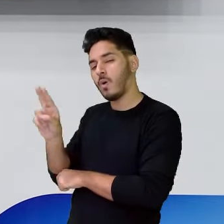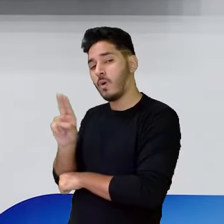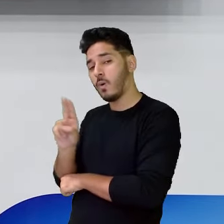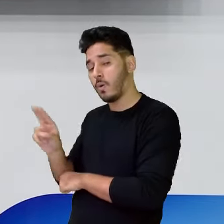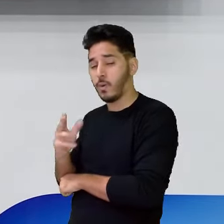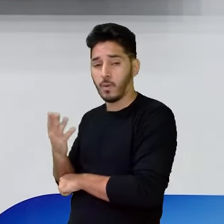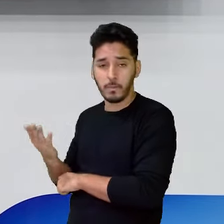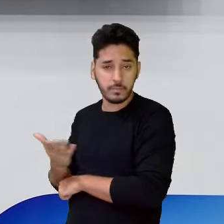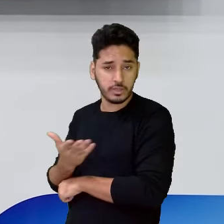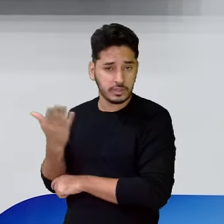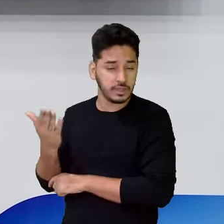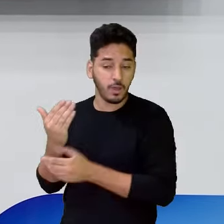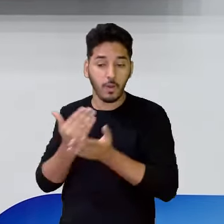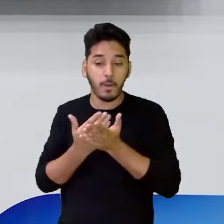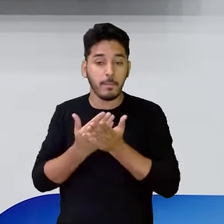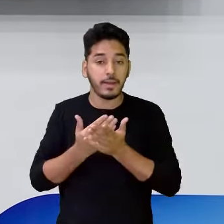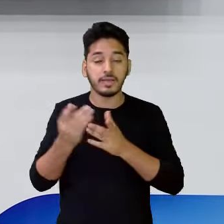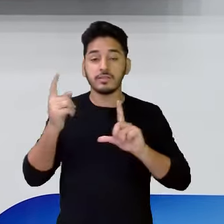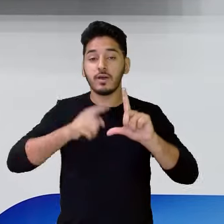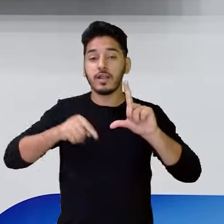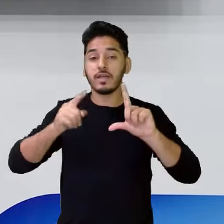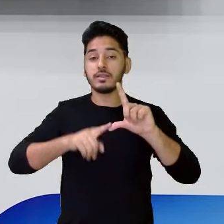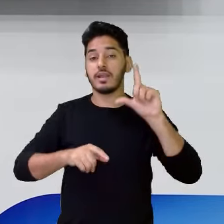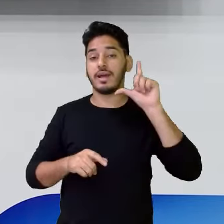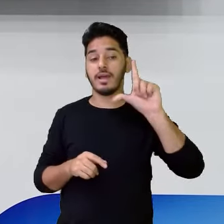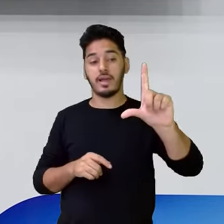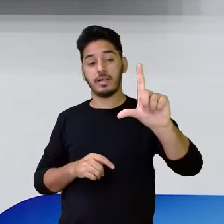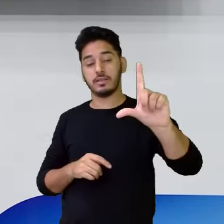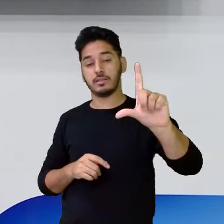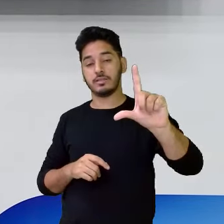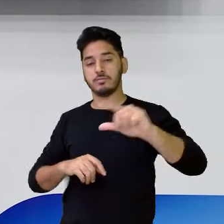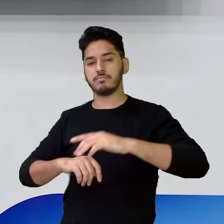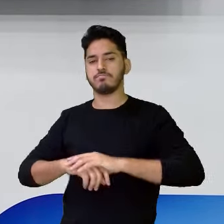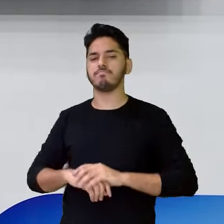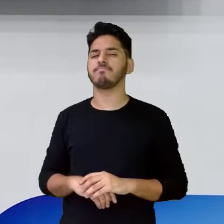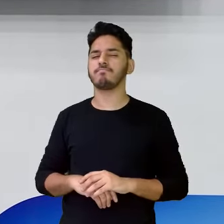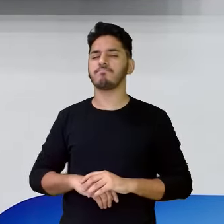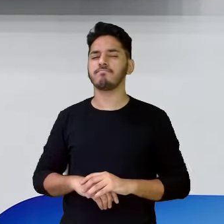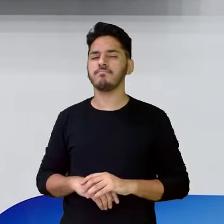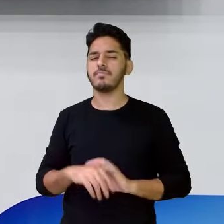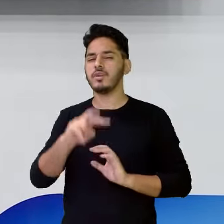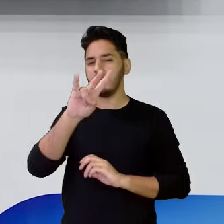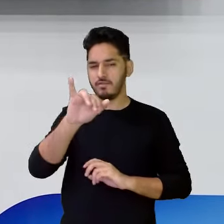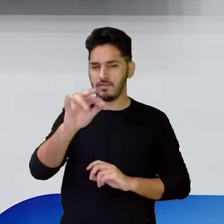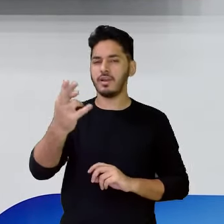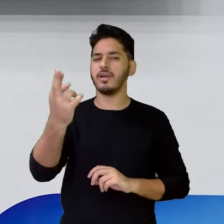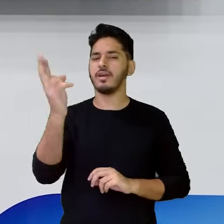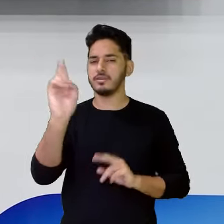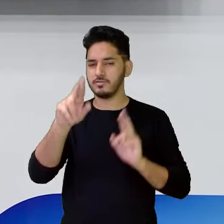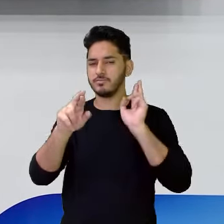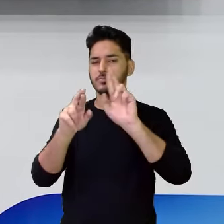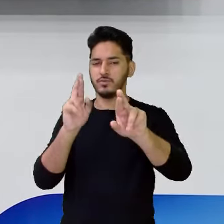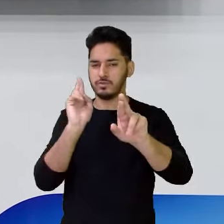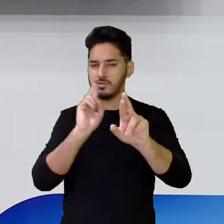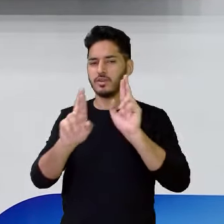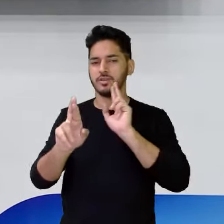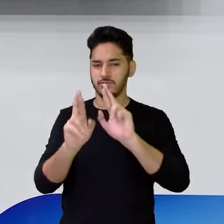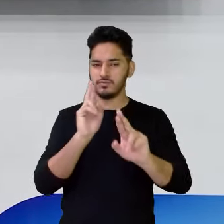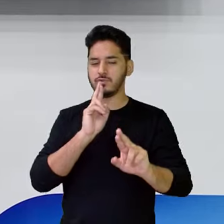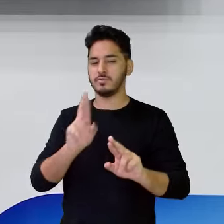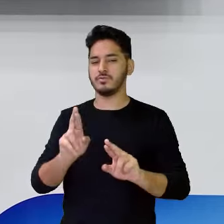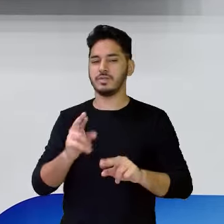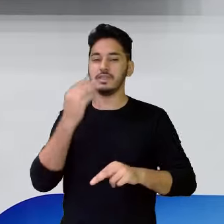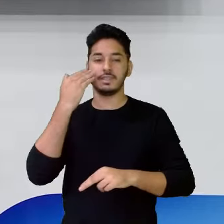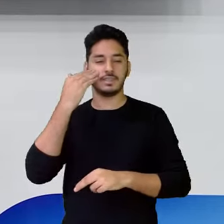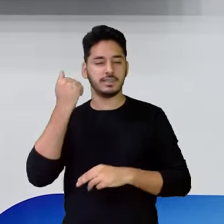até, que começam com a letra L? Vai aí respondendo, quero saber se você já sabe